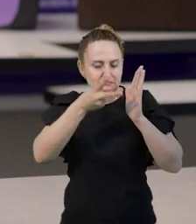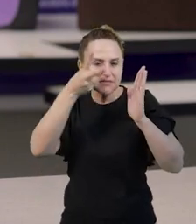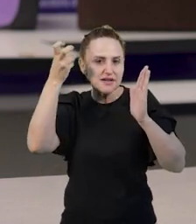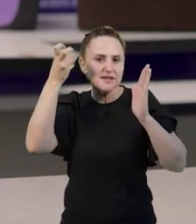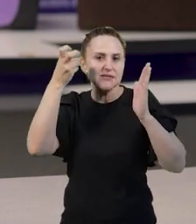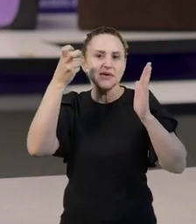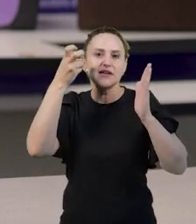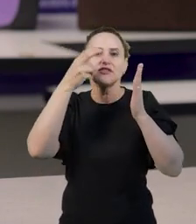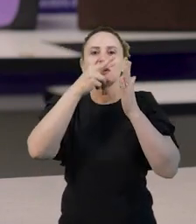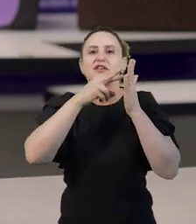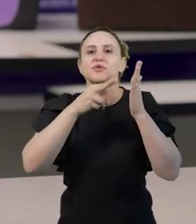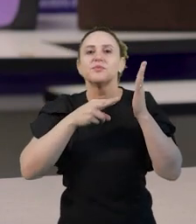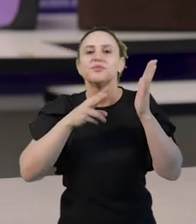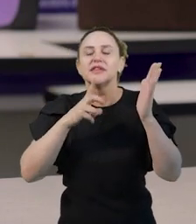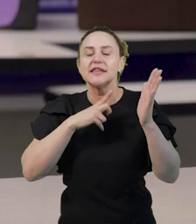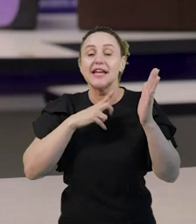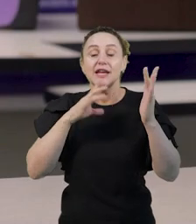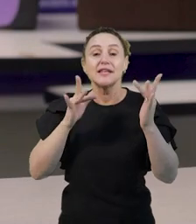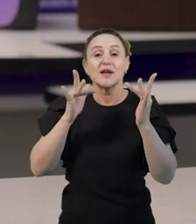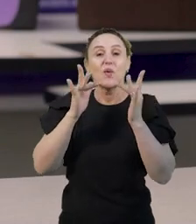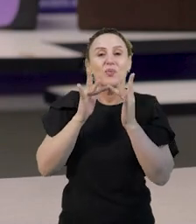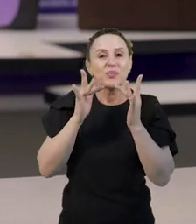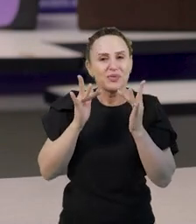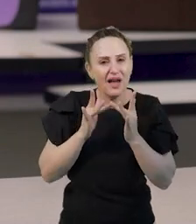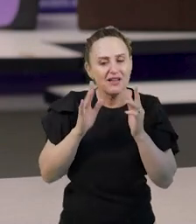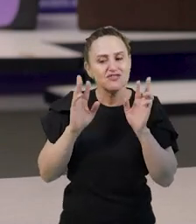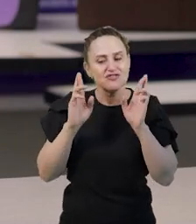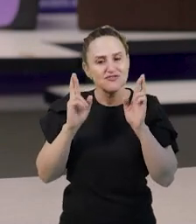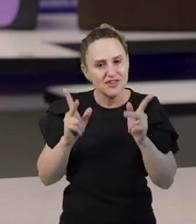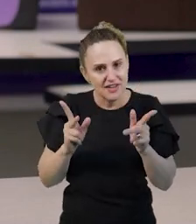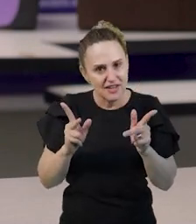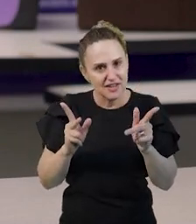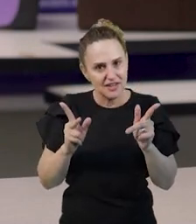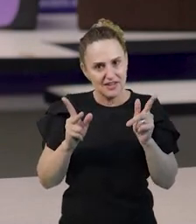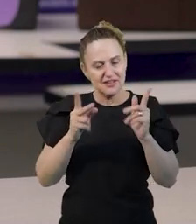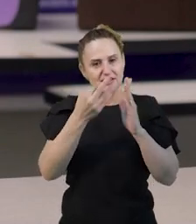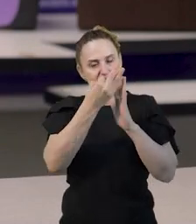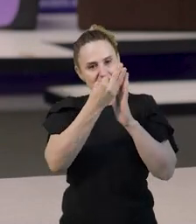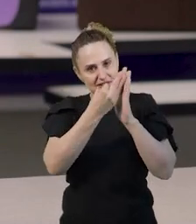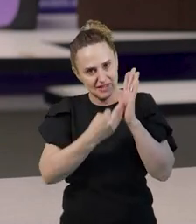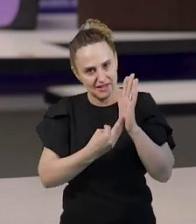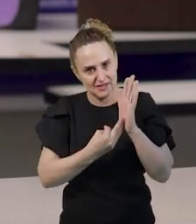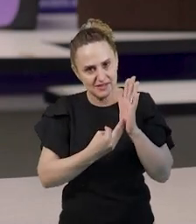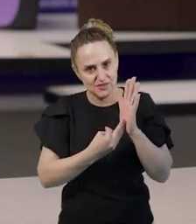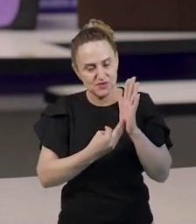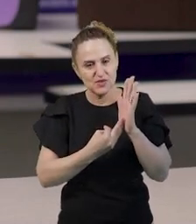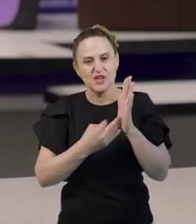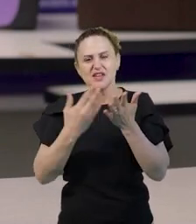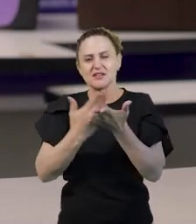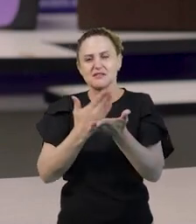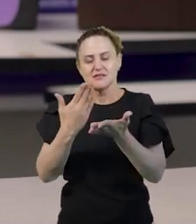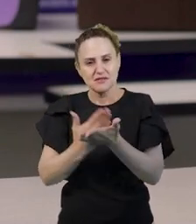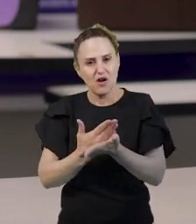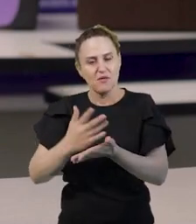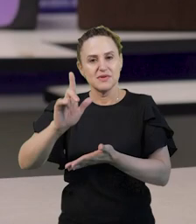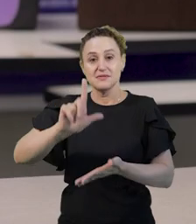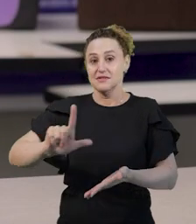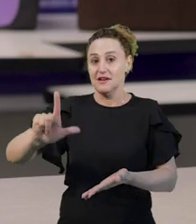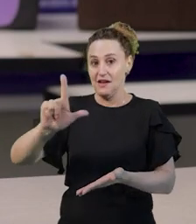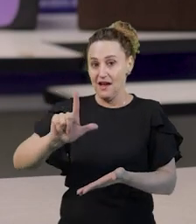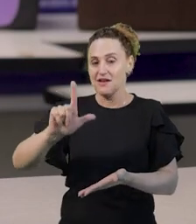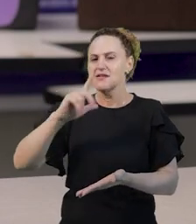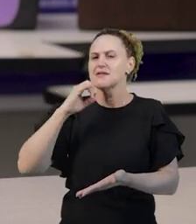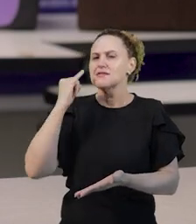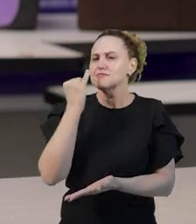Então, entrar em contato com diferentes textos, diferentes obras literárias é essencial para que as crianças